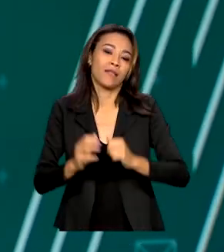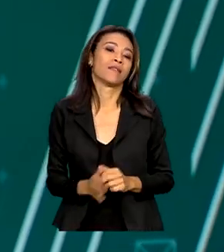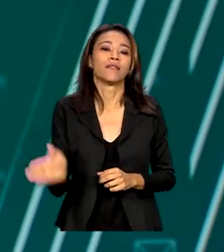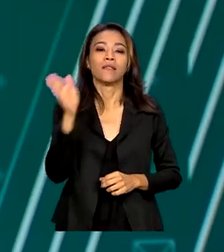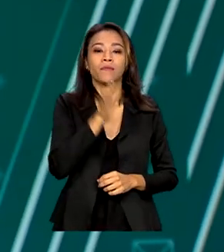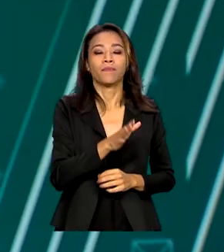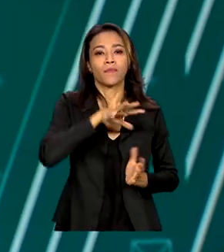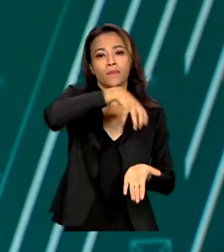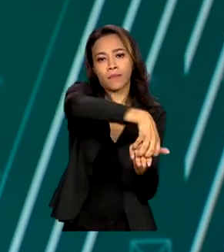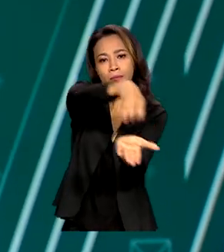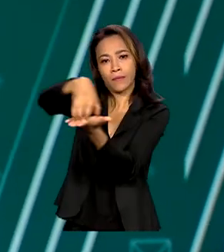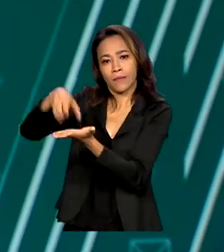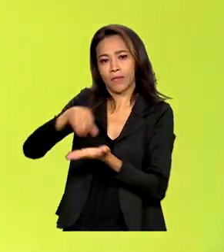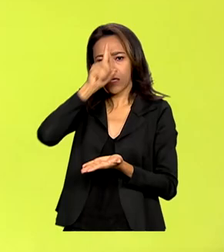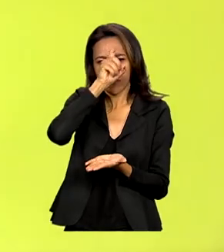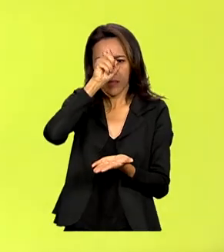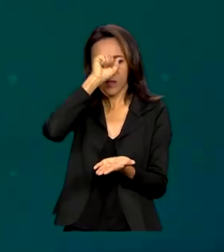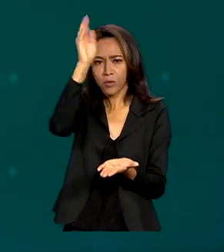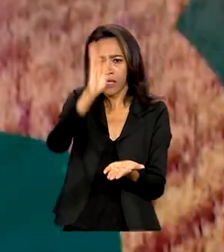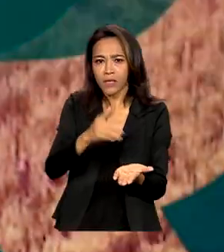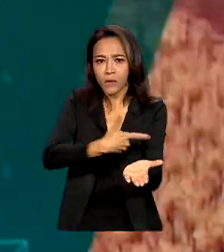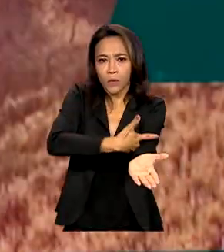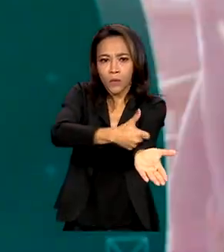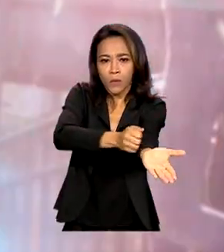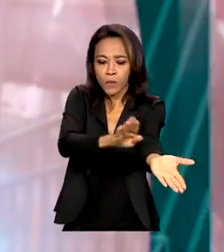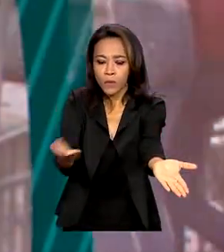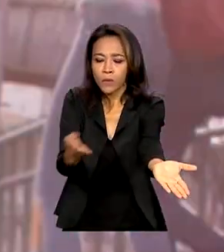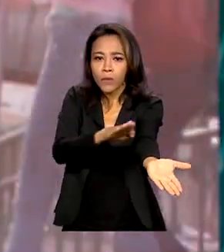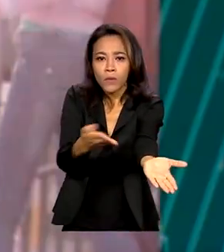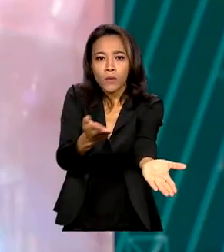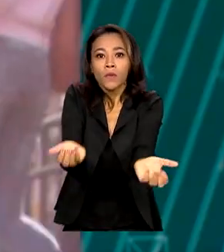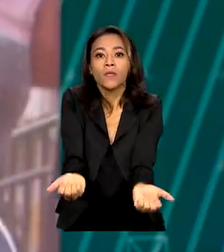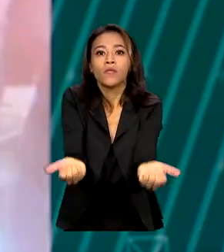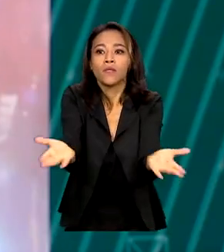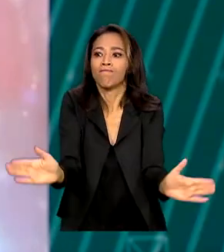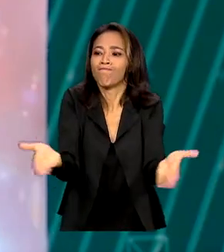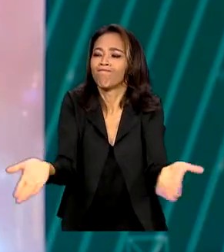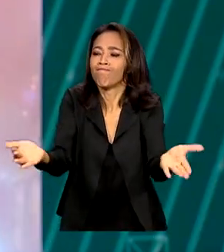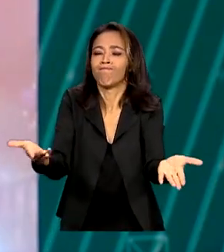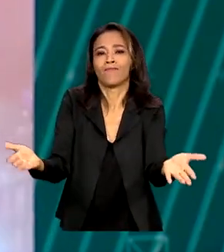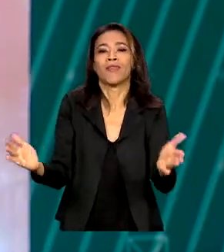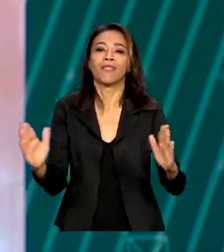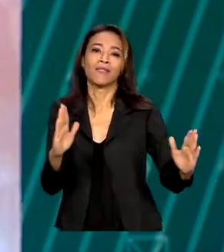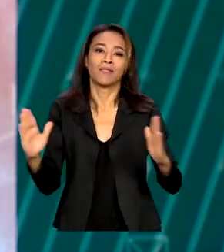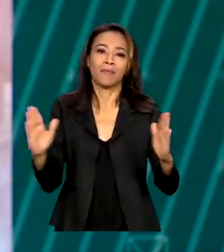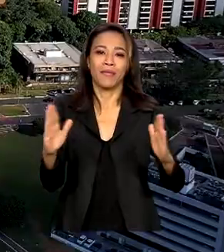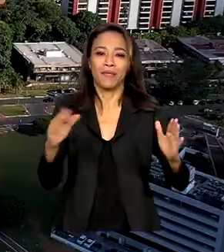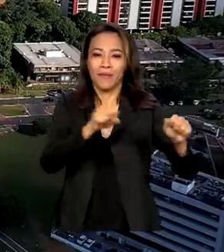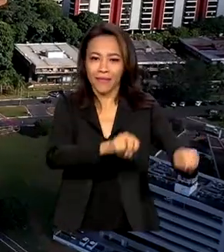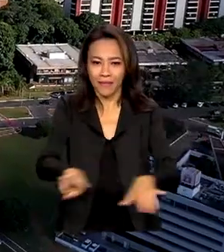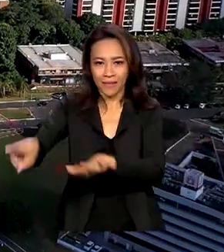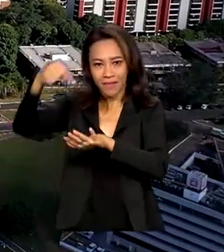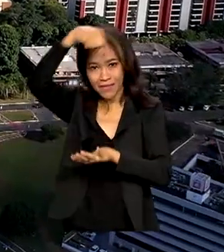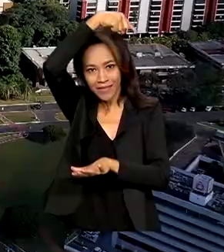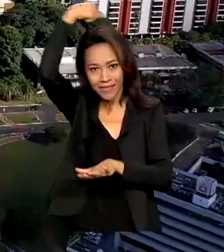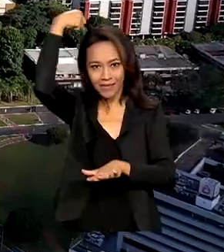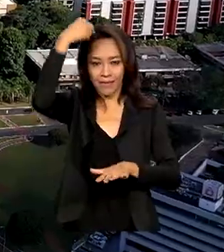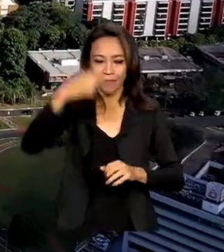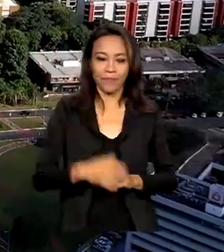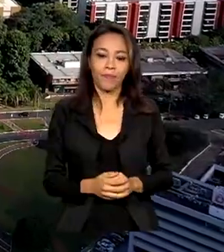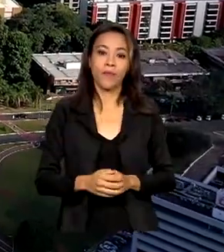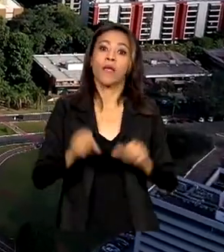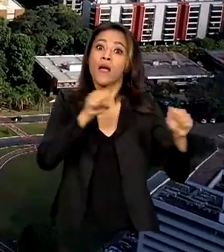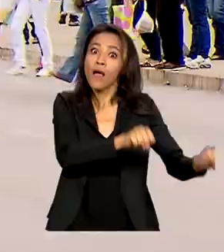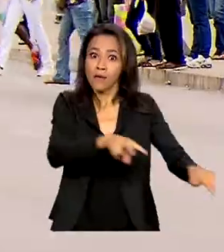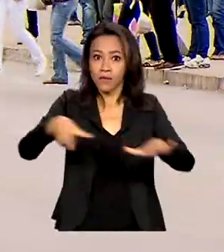Hemocentros de todo o país realizam uma campanha para incentivar a doação de sangue durante a Semana Santa. A Semana